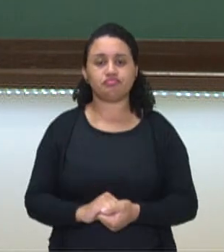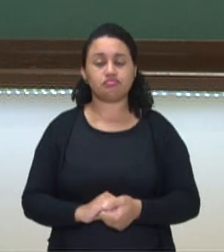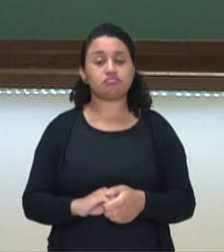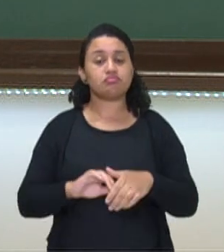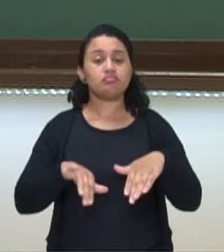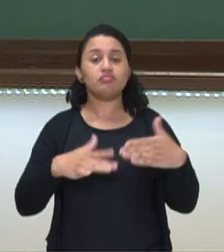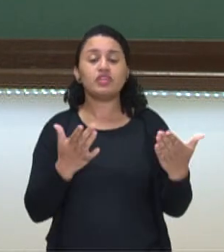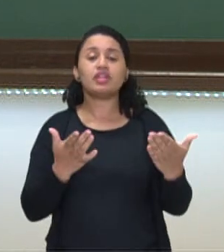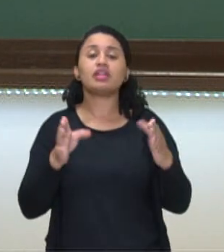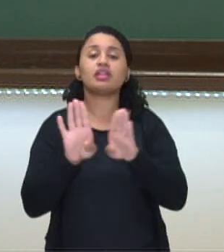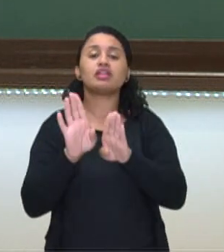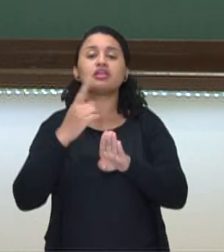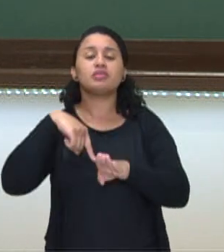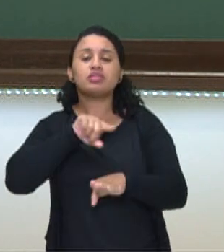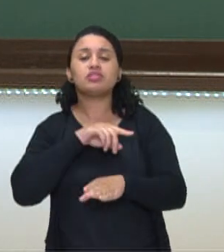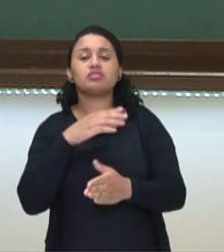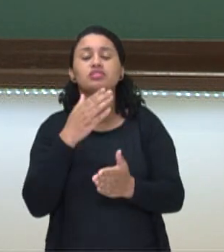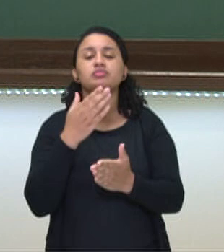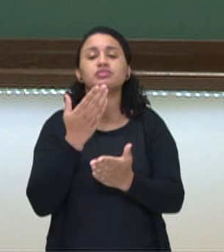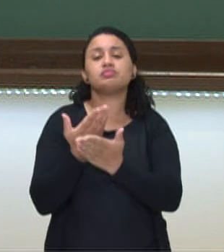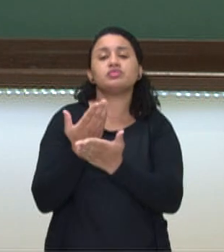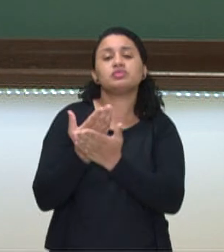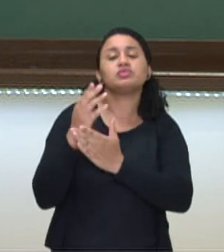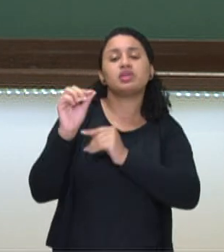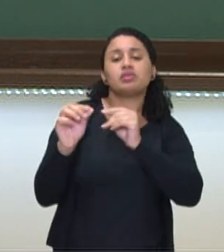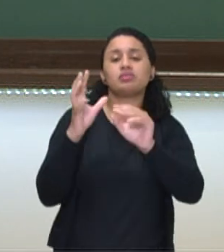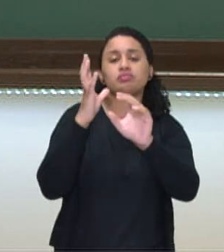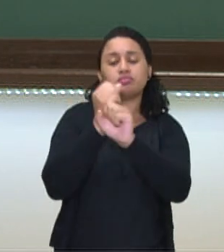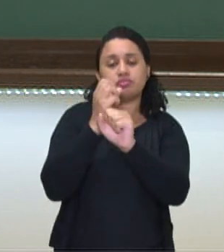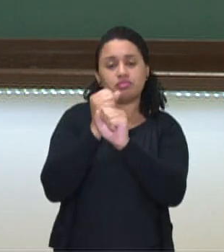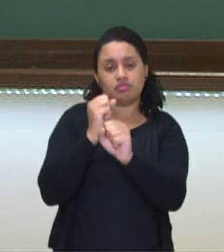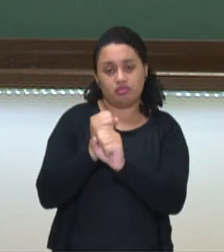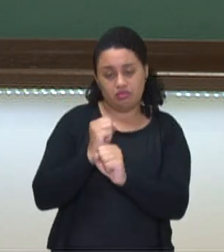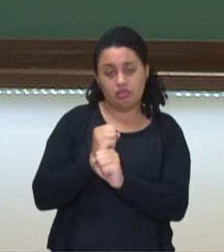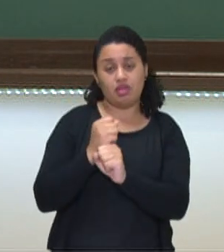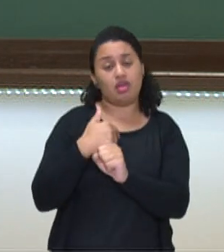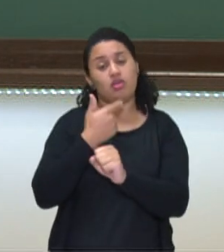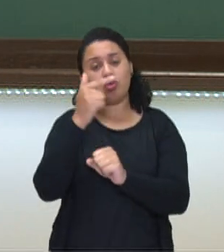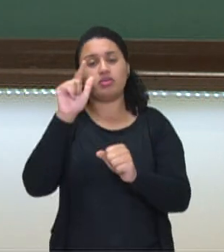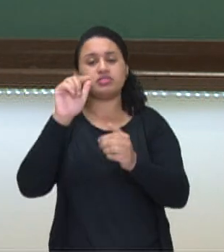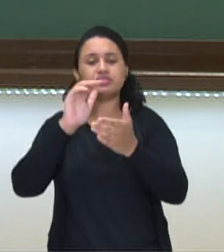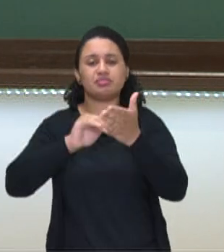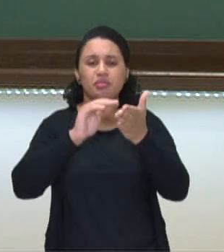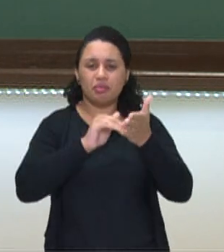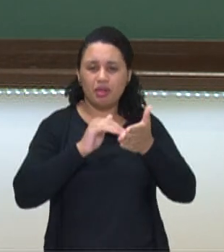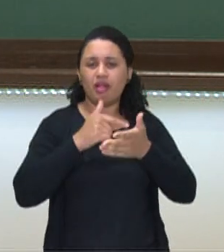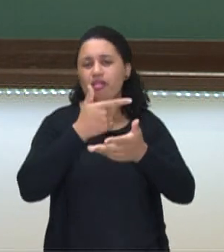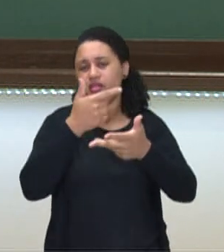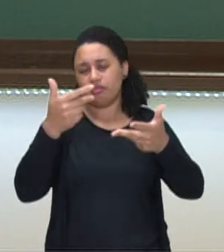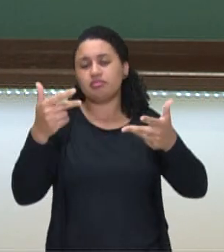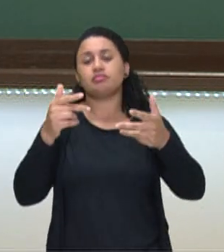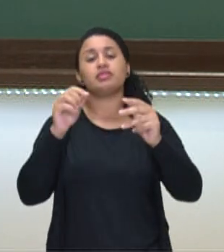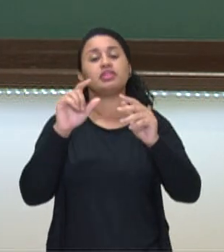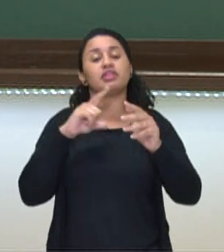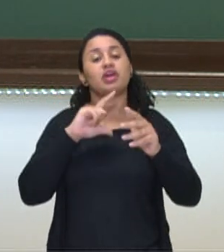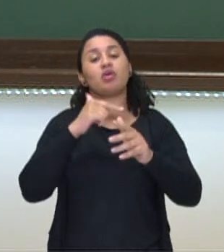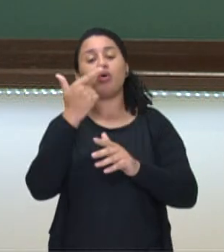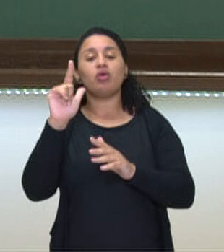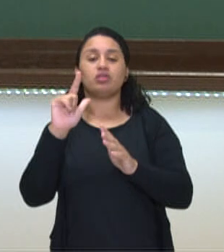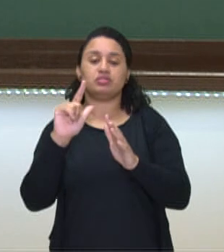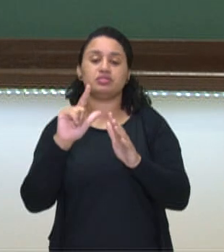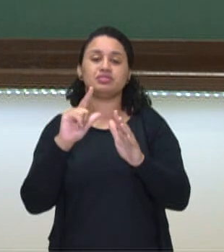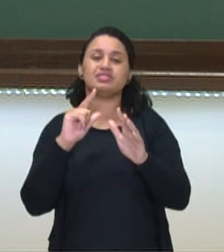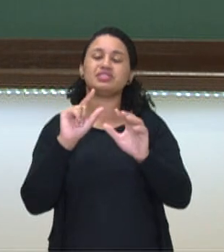a gente vai ver também que na adição e em outras operações existem outros sinais de associação, que são